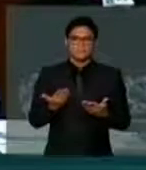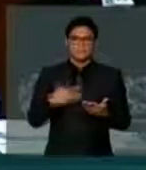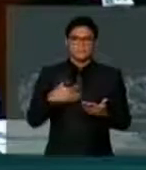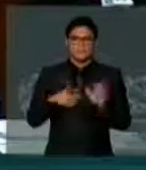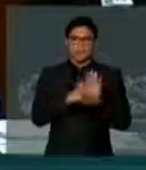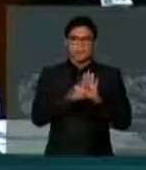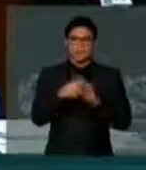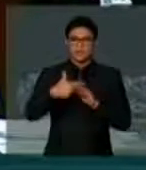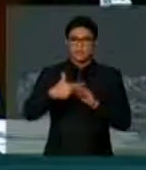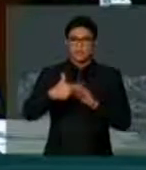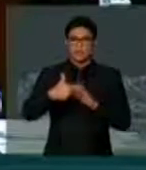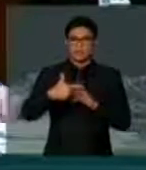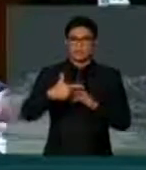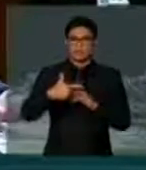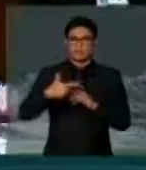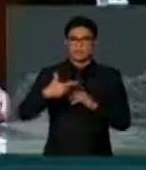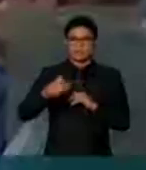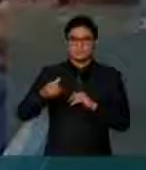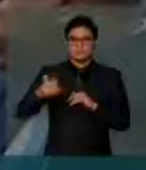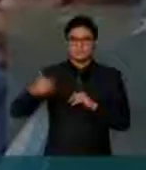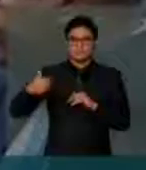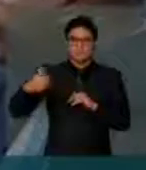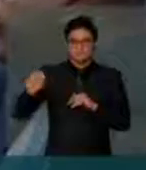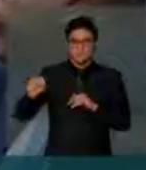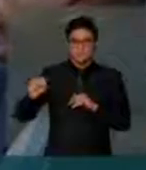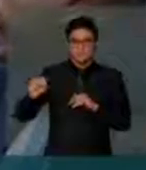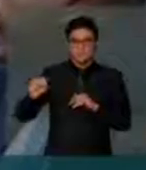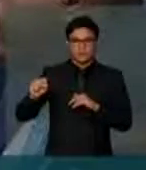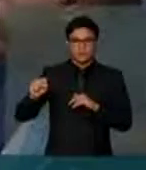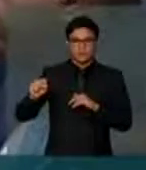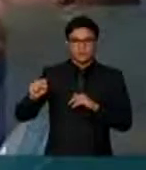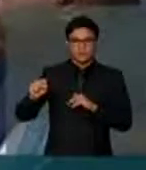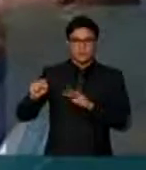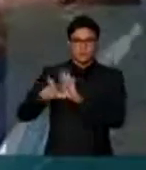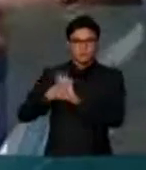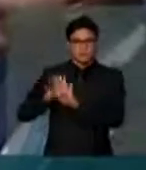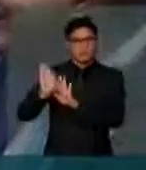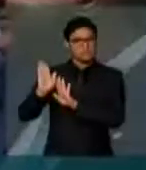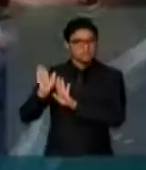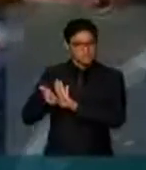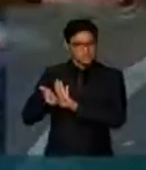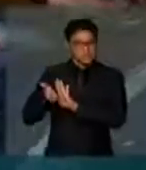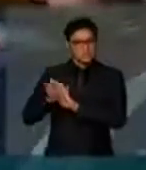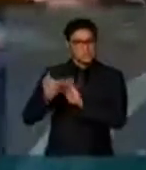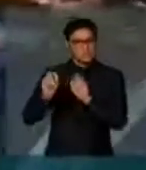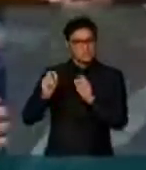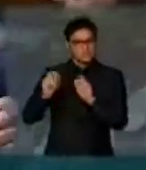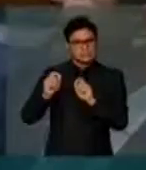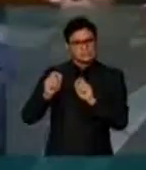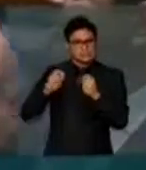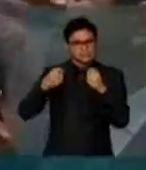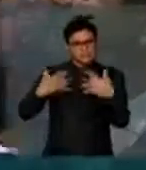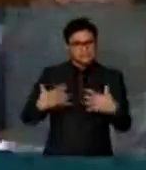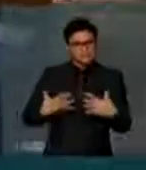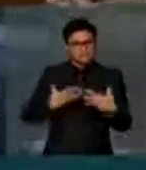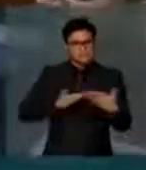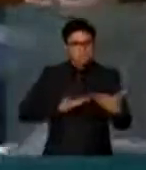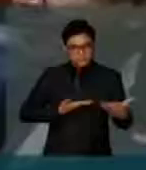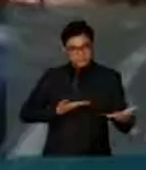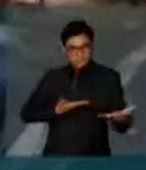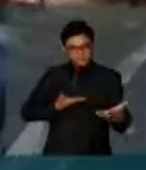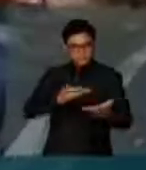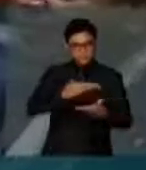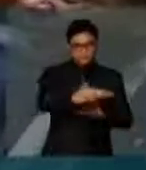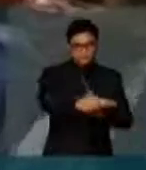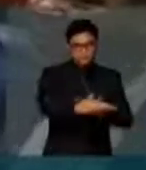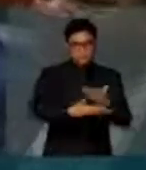12.968 de 2014 já contemple a reciprocidade do